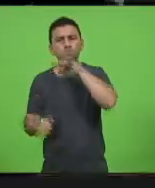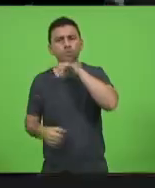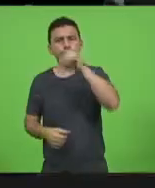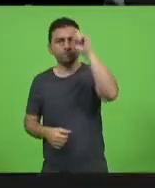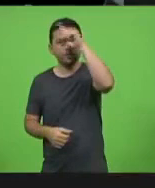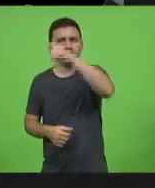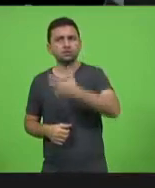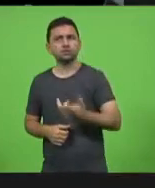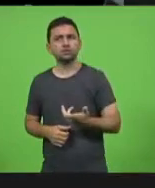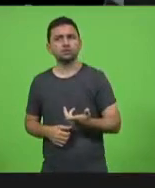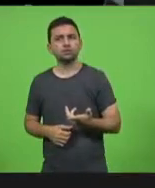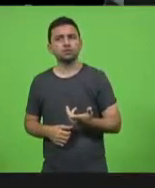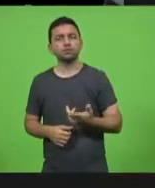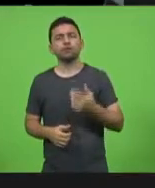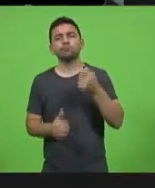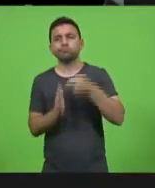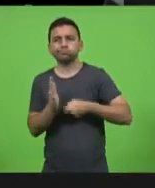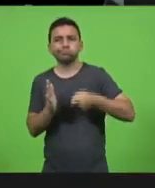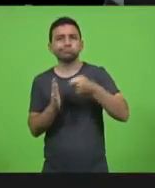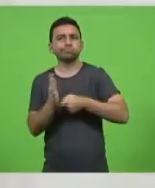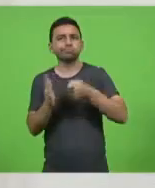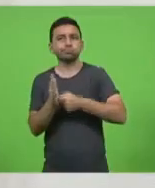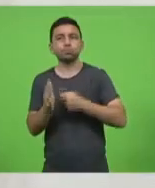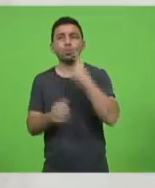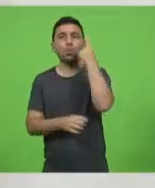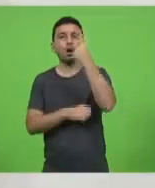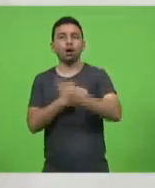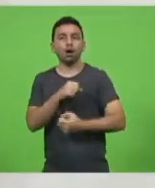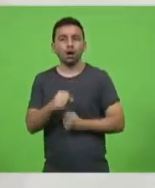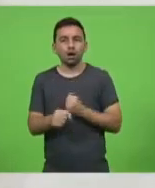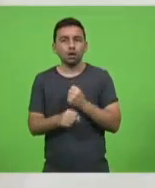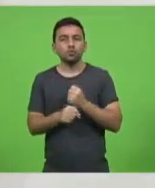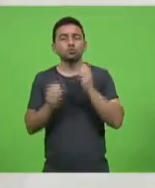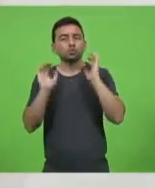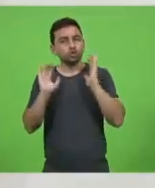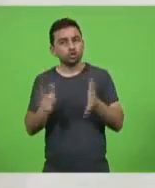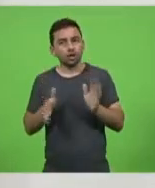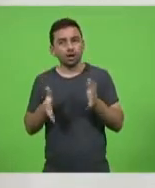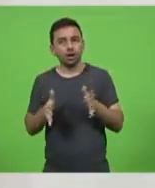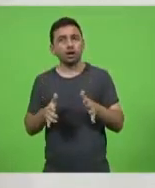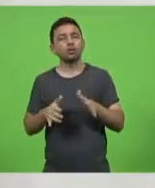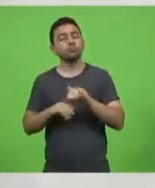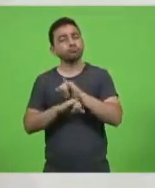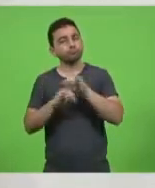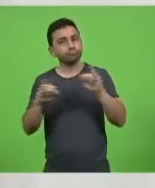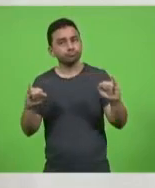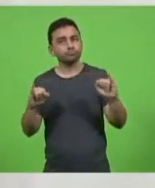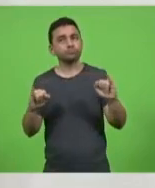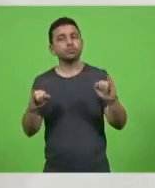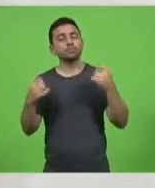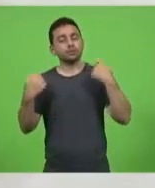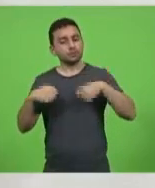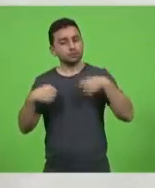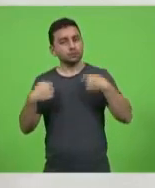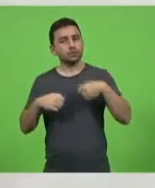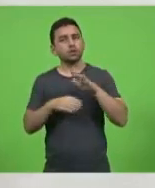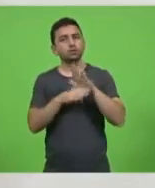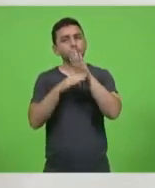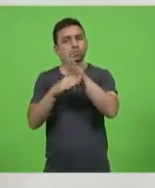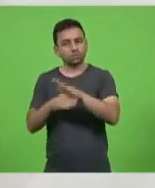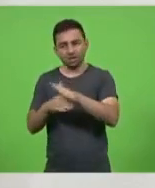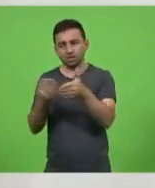E a gente vem cobrando isso há um ano. Há um ano eu venho me manifestando aqui a favor de medidas sanitárias, sim,